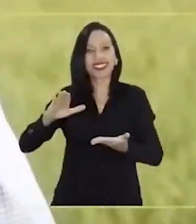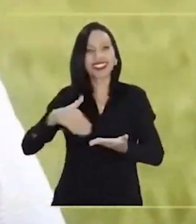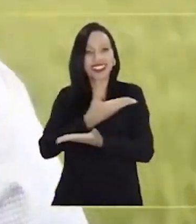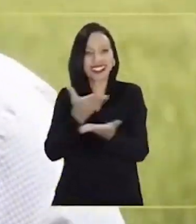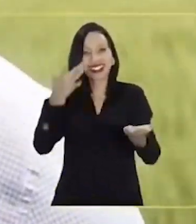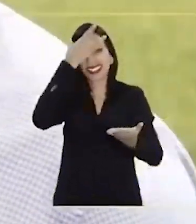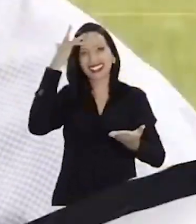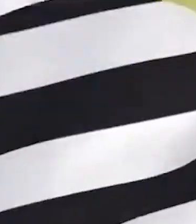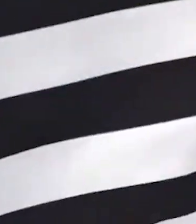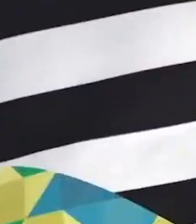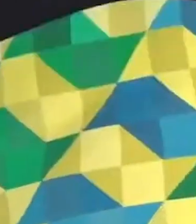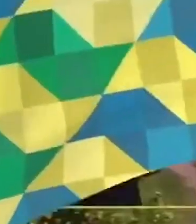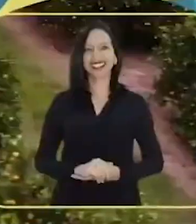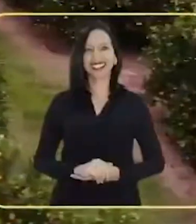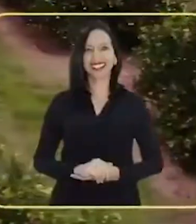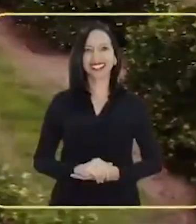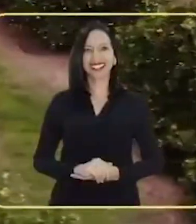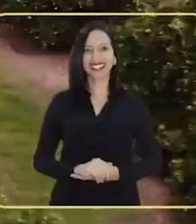mais barata Para as pessoas